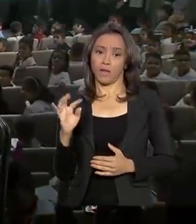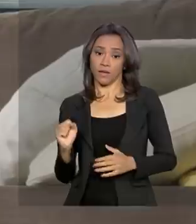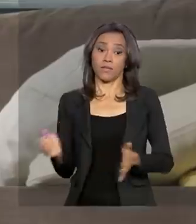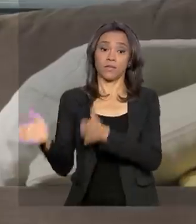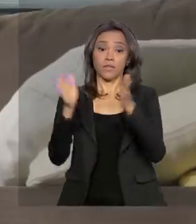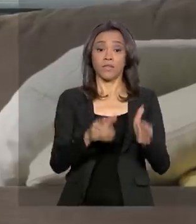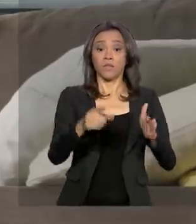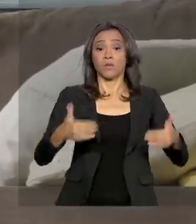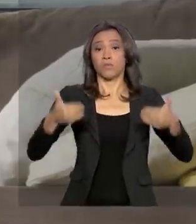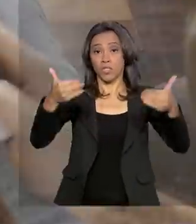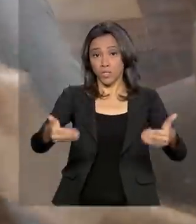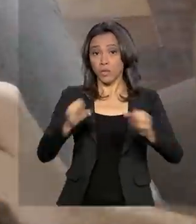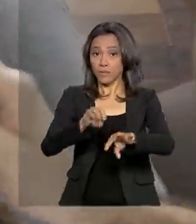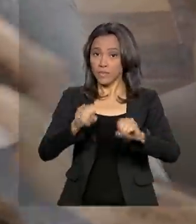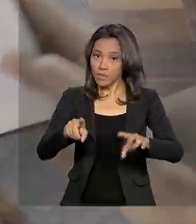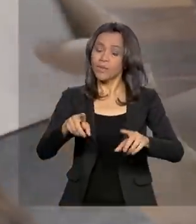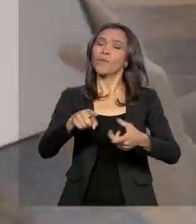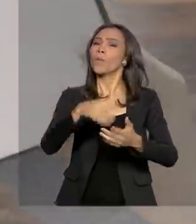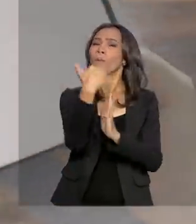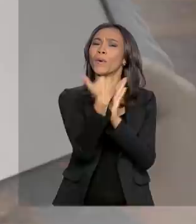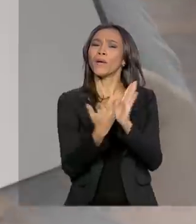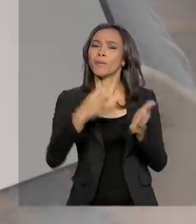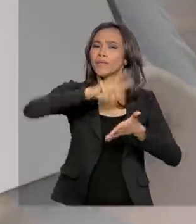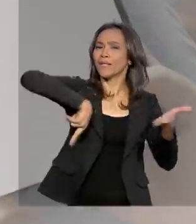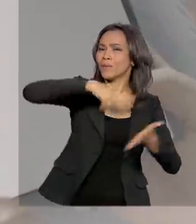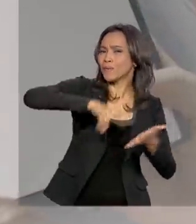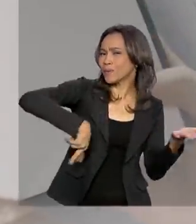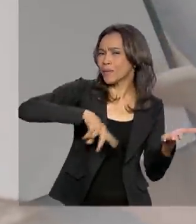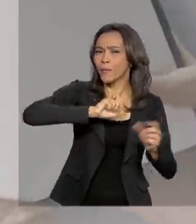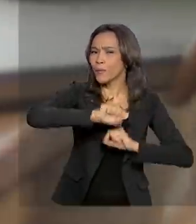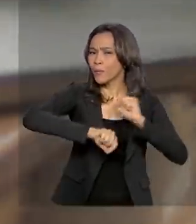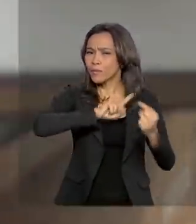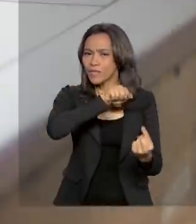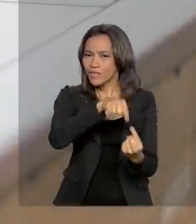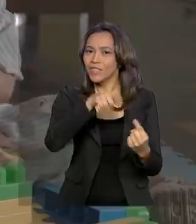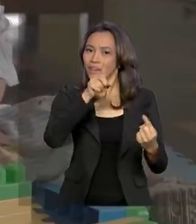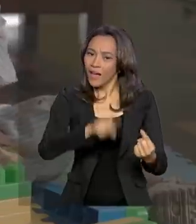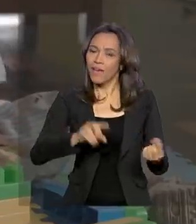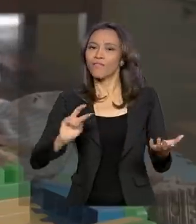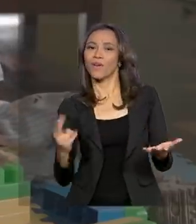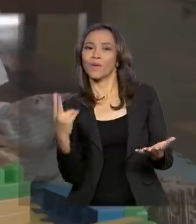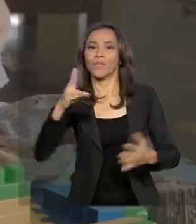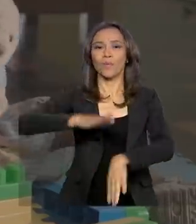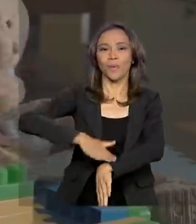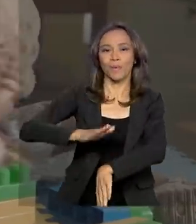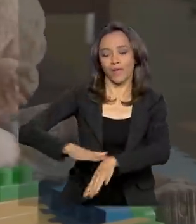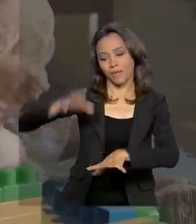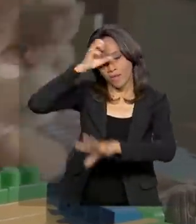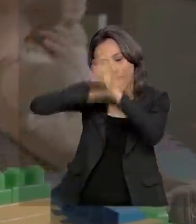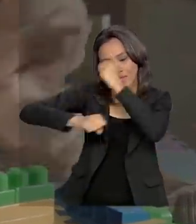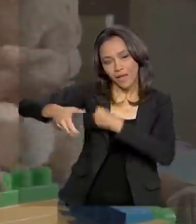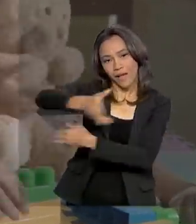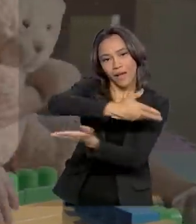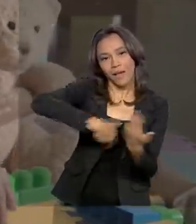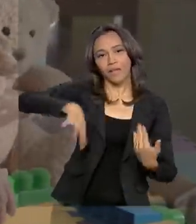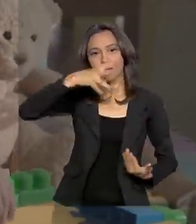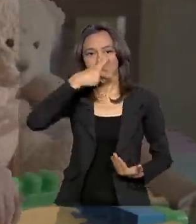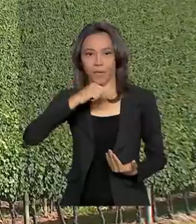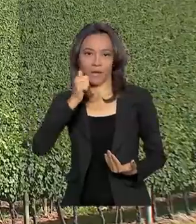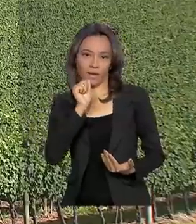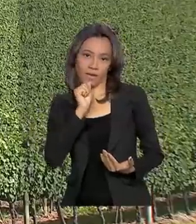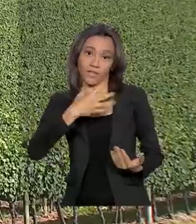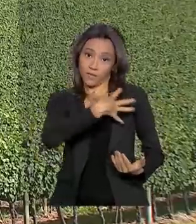programa de leitura em família. É o Conta Pra Mim, que busca valorizar o momento de aprendizado entre pais e filhos.